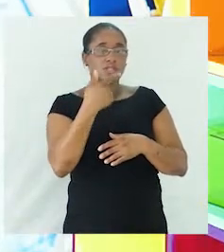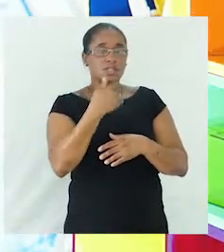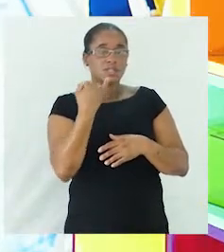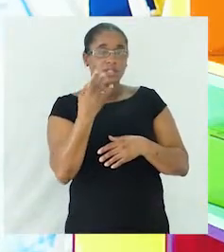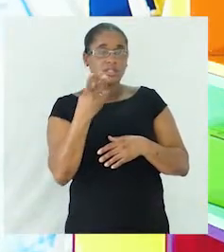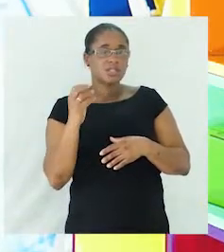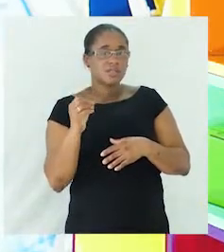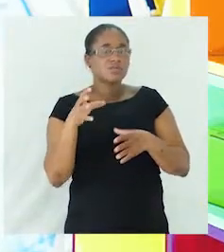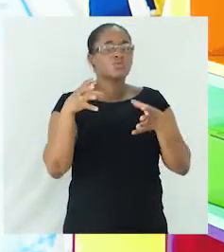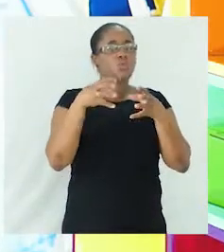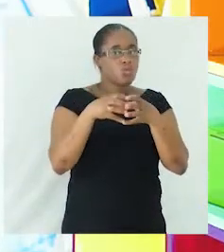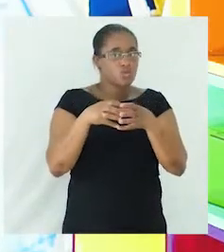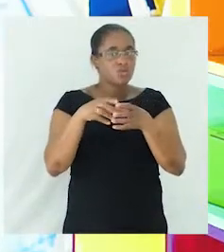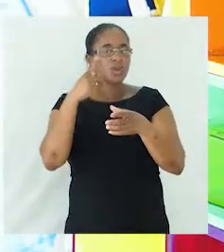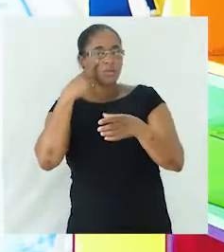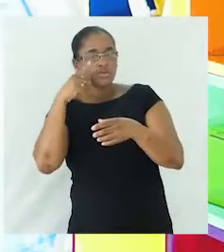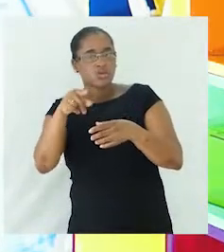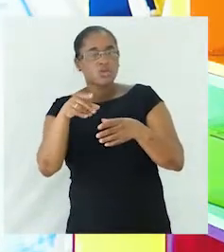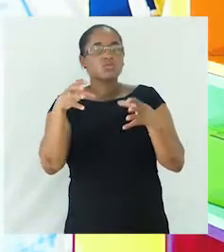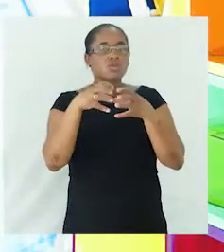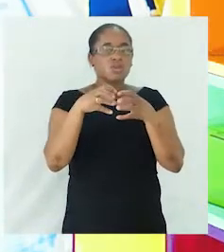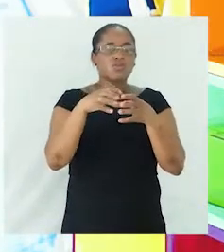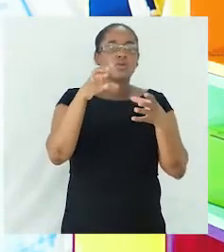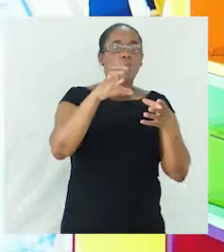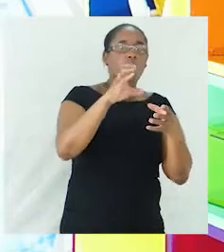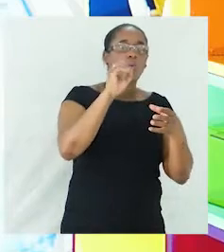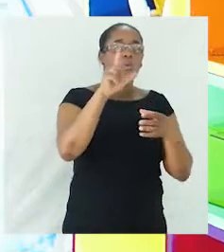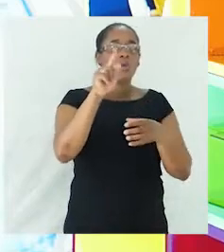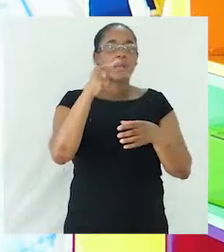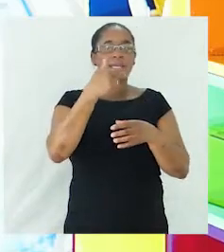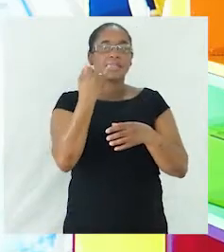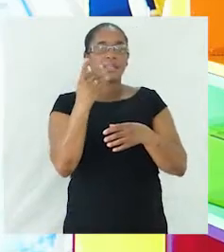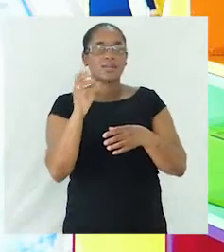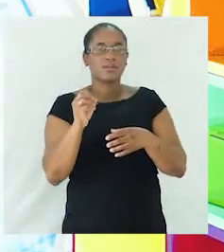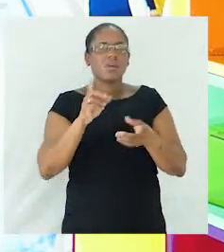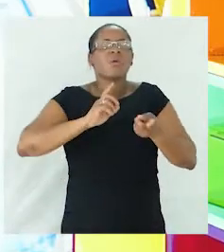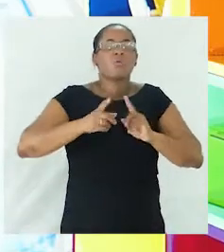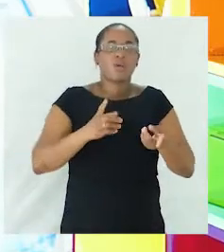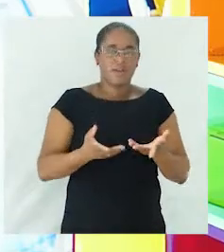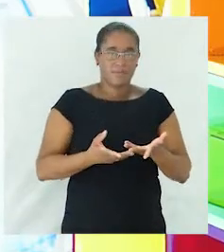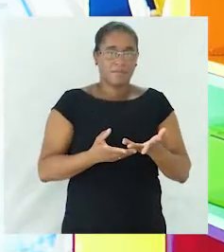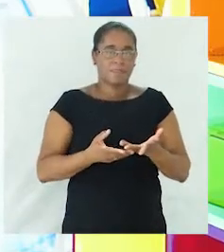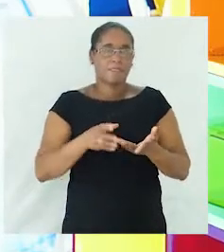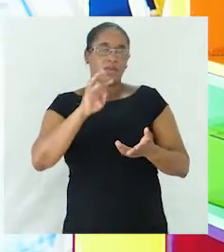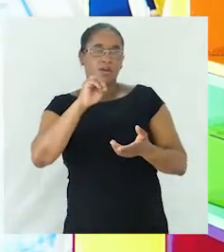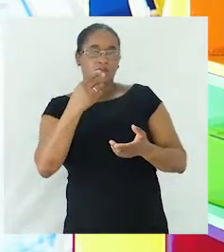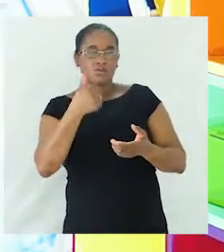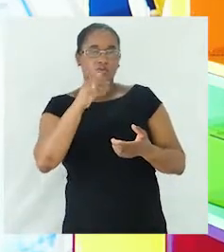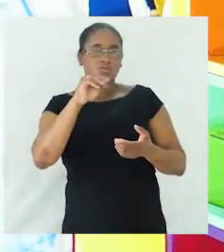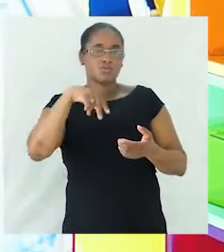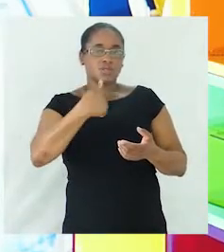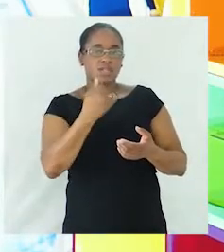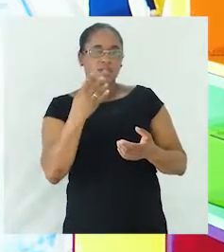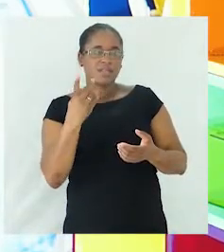os ditos substantivos coletivos. O que é que são substantivos coletivos? São substantivos que, mesmo